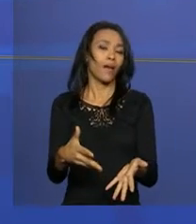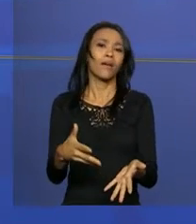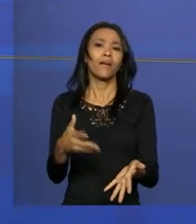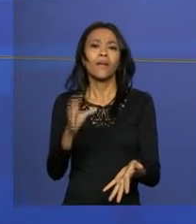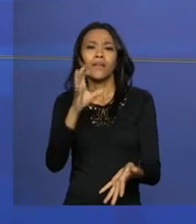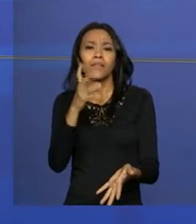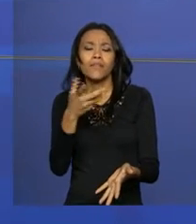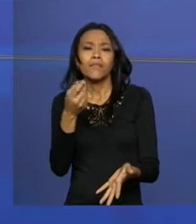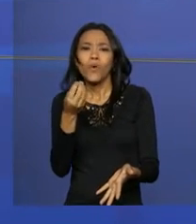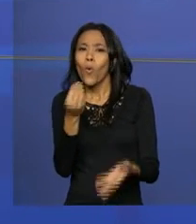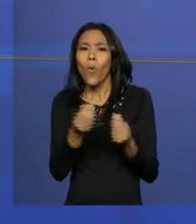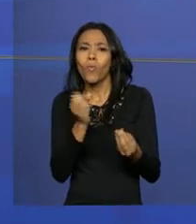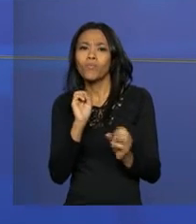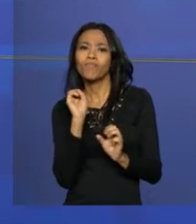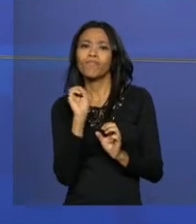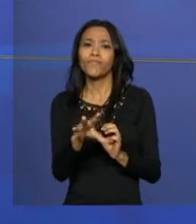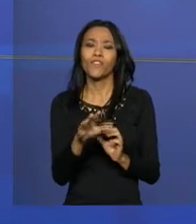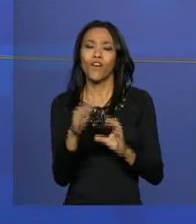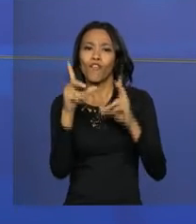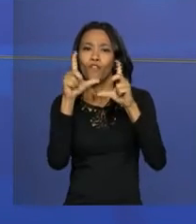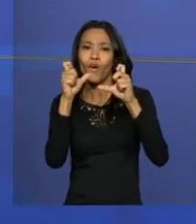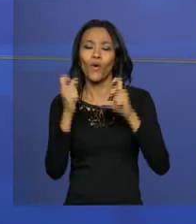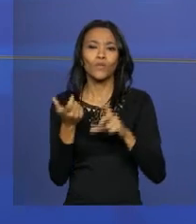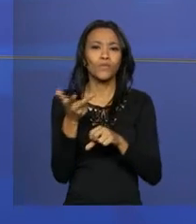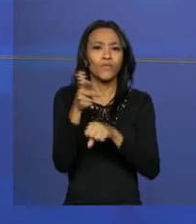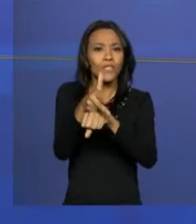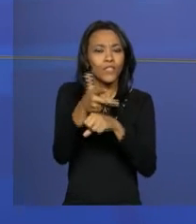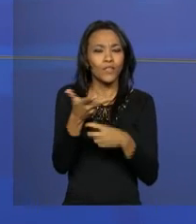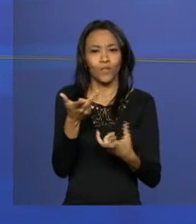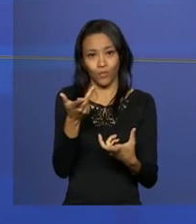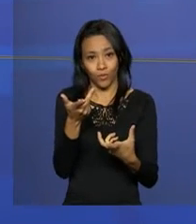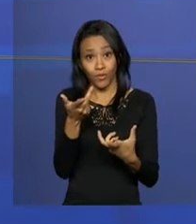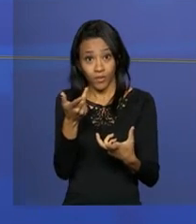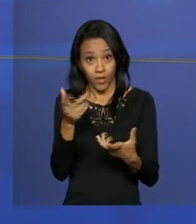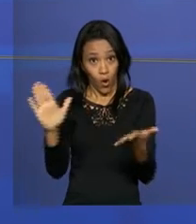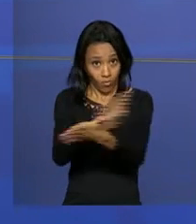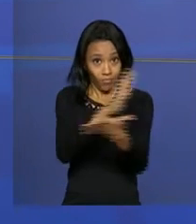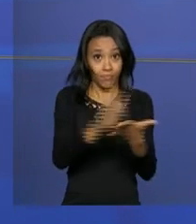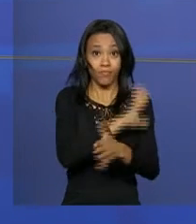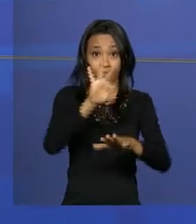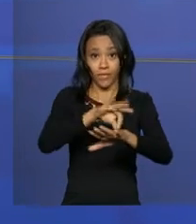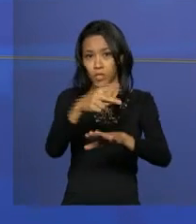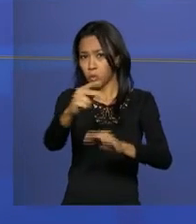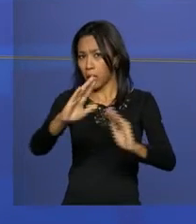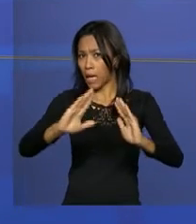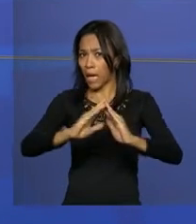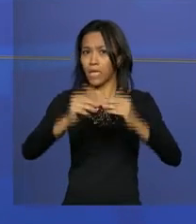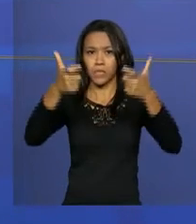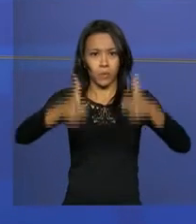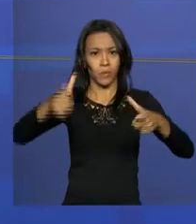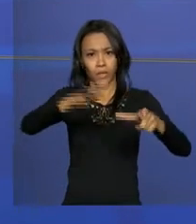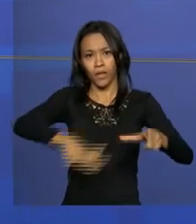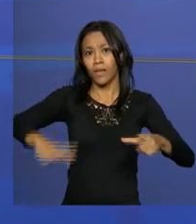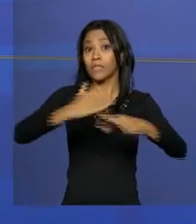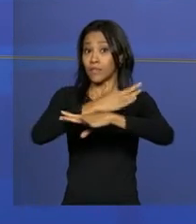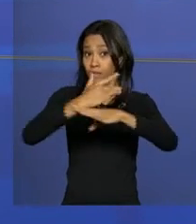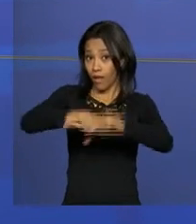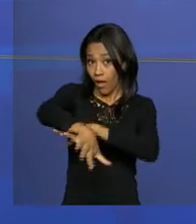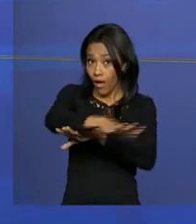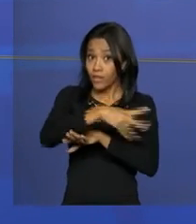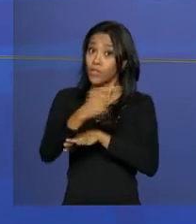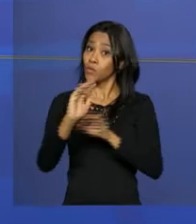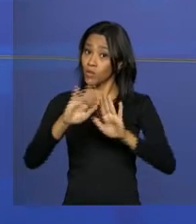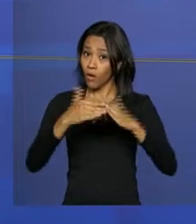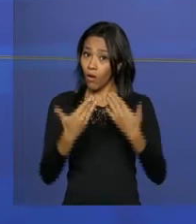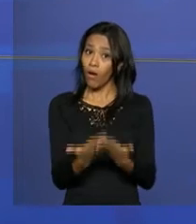especial, enviando fotos ou vídeos das ações contra o mosquito na sua casa, no seu bairro, na sua cidade, na sua